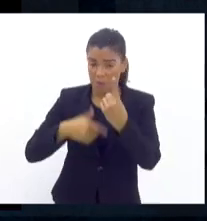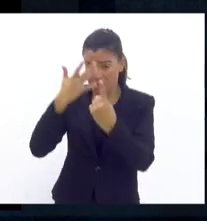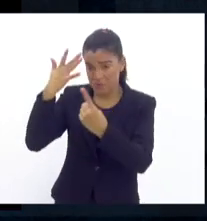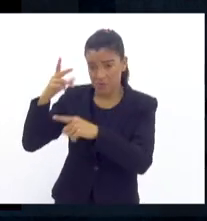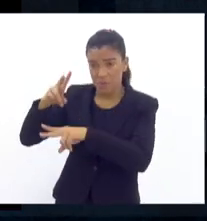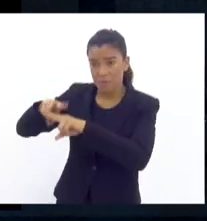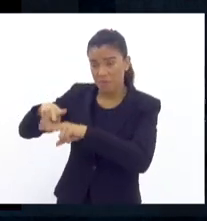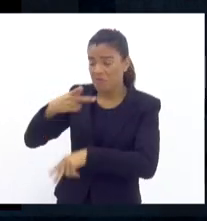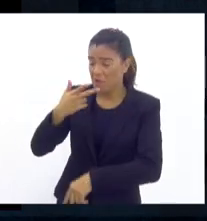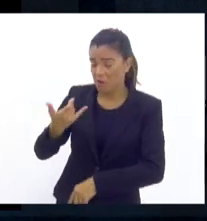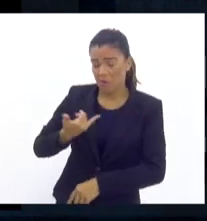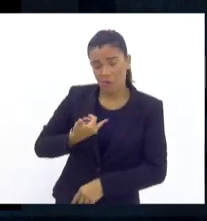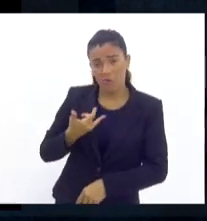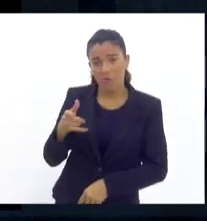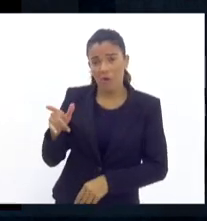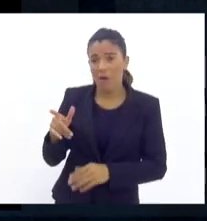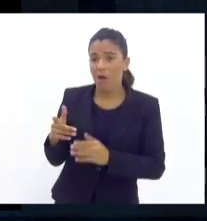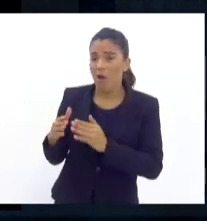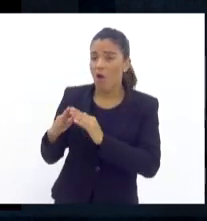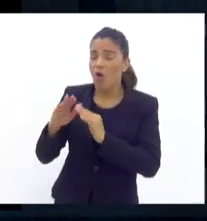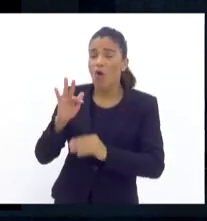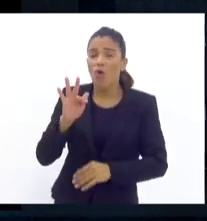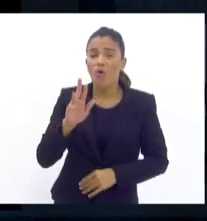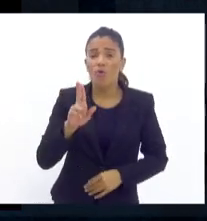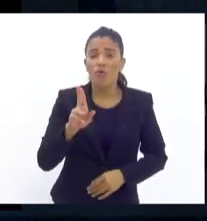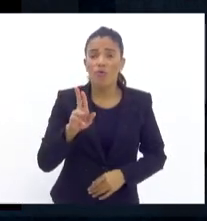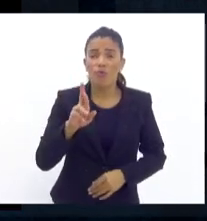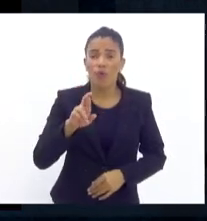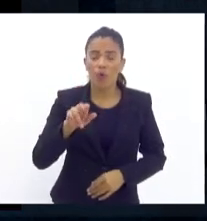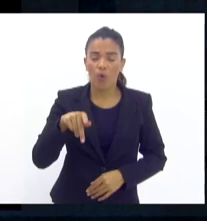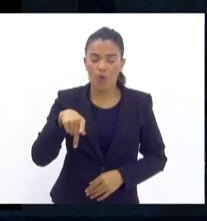a comunidade, ForkMend e DIC,